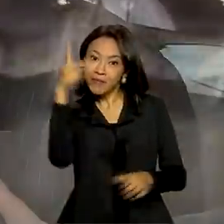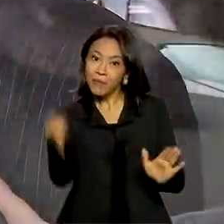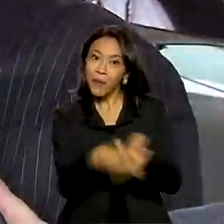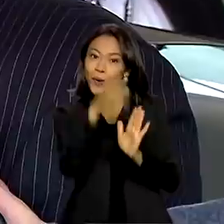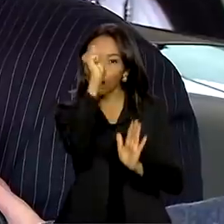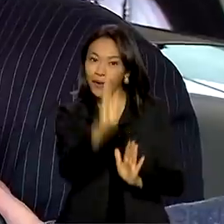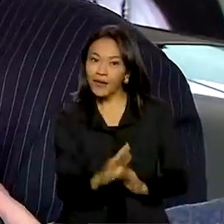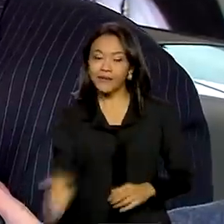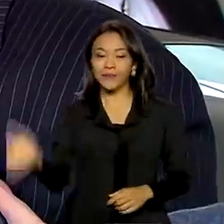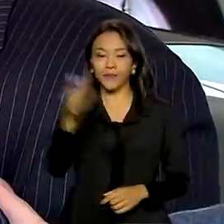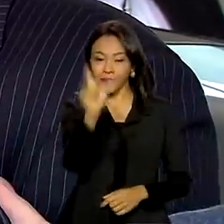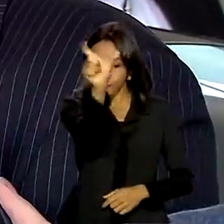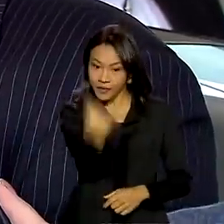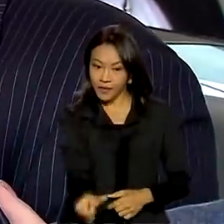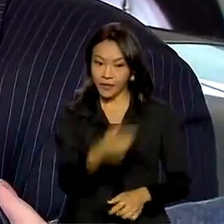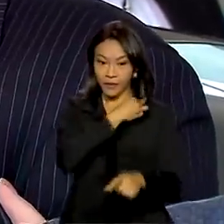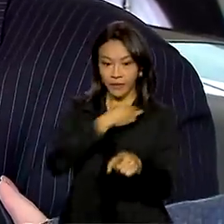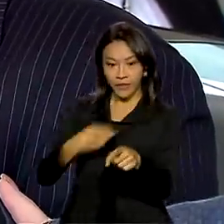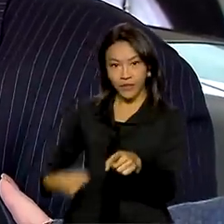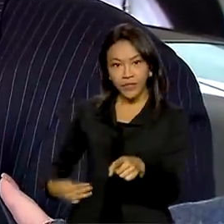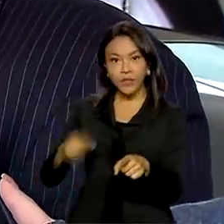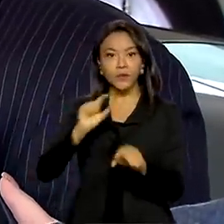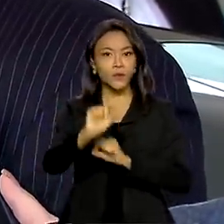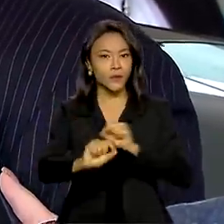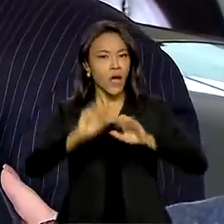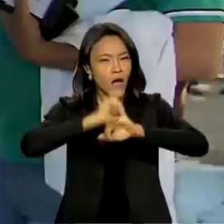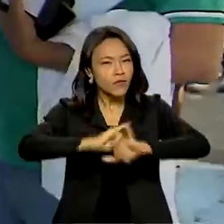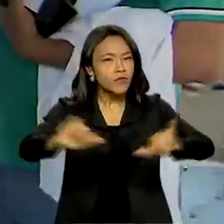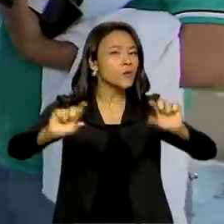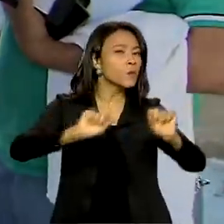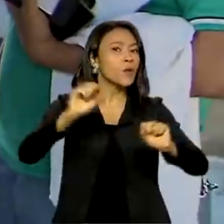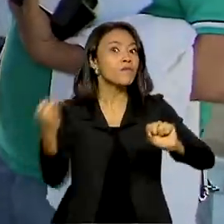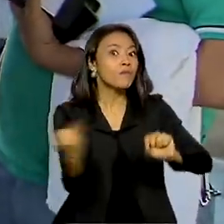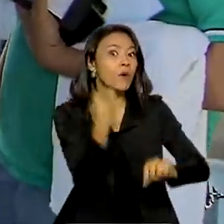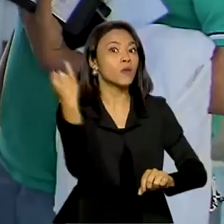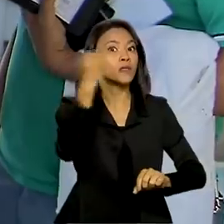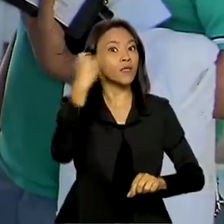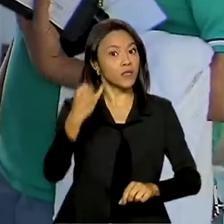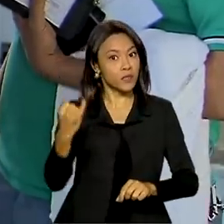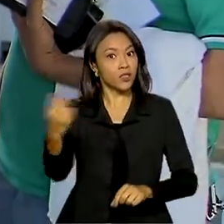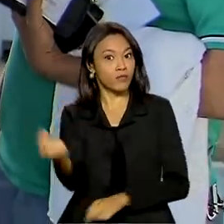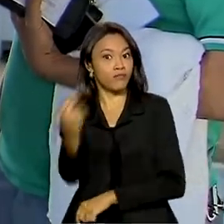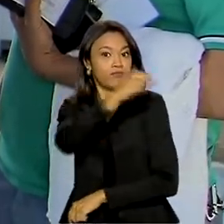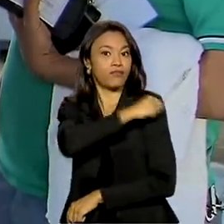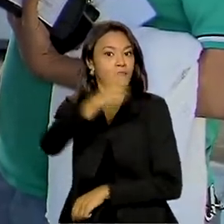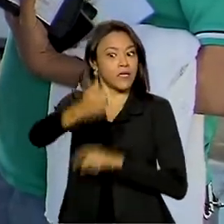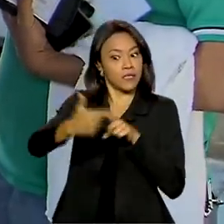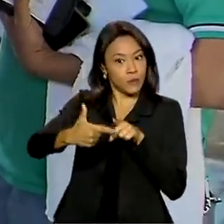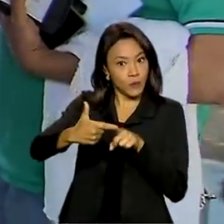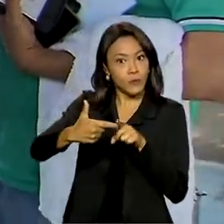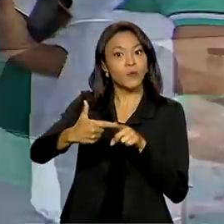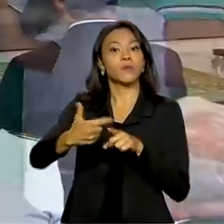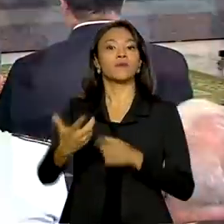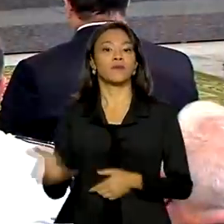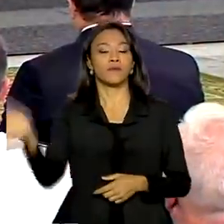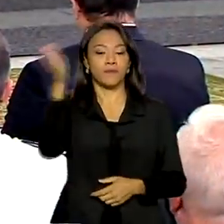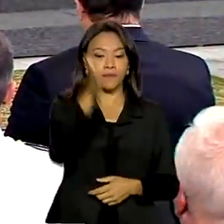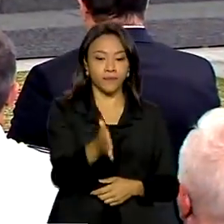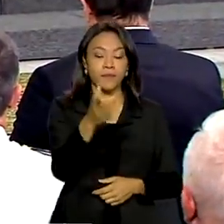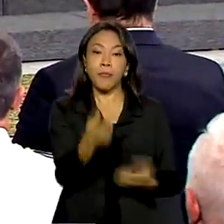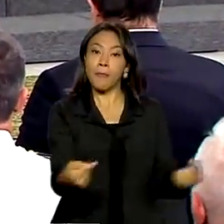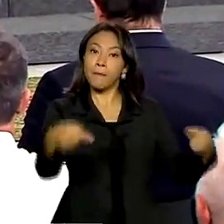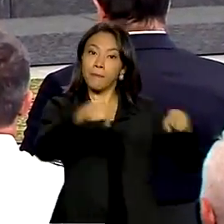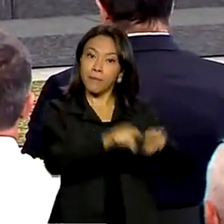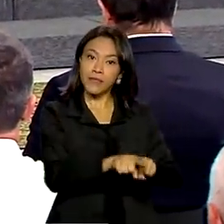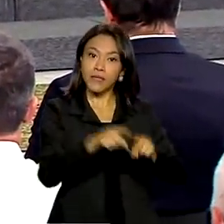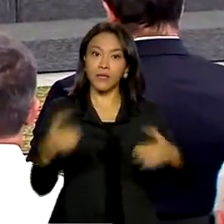ministro da Saúde, Marcelo Queiroga, reforça a importância de se tomar a segunda dose do imunizante. Parceria entre o